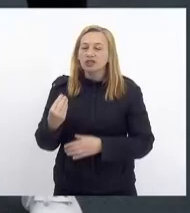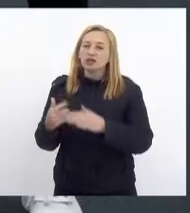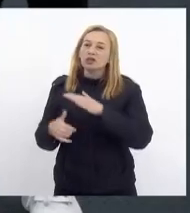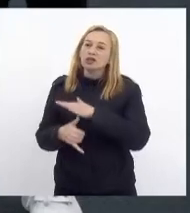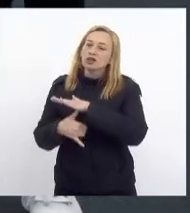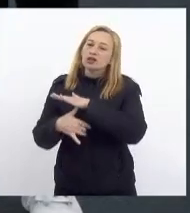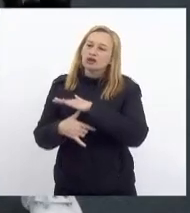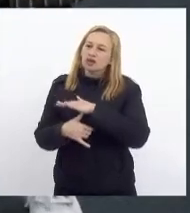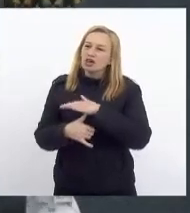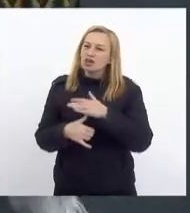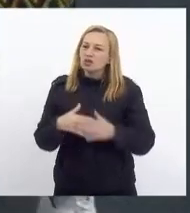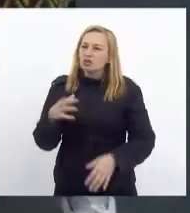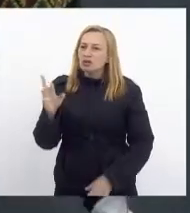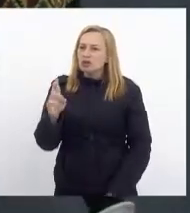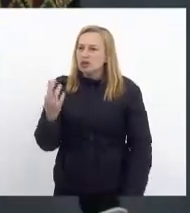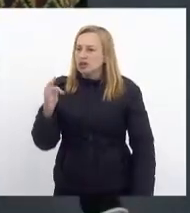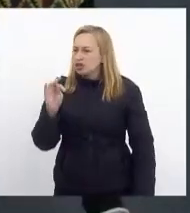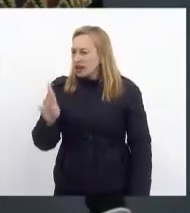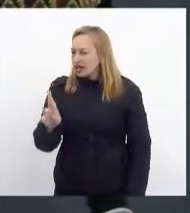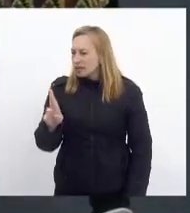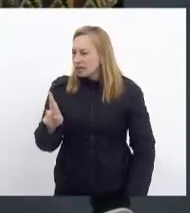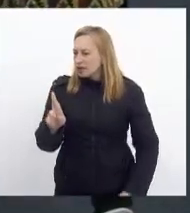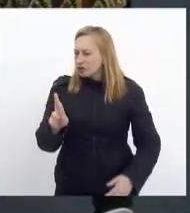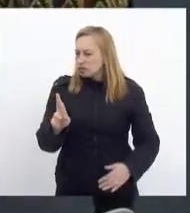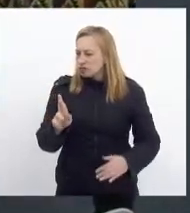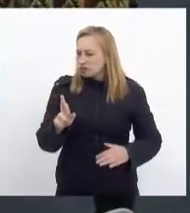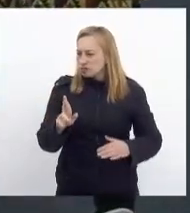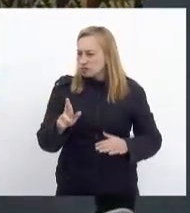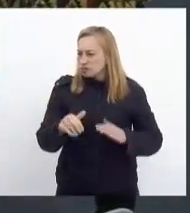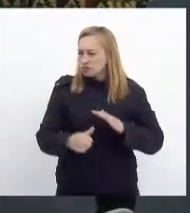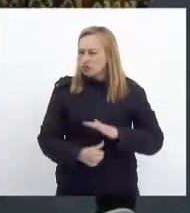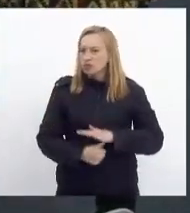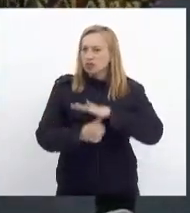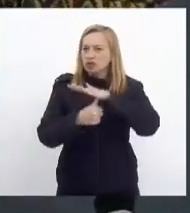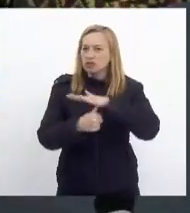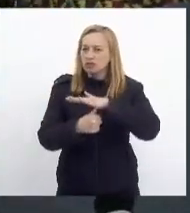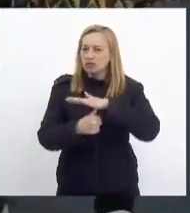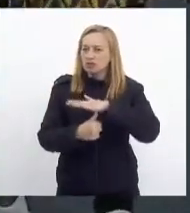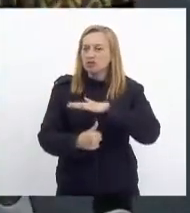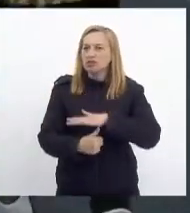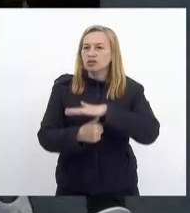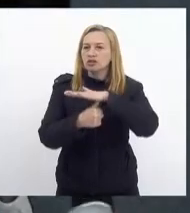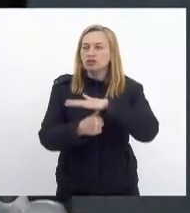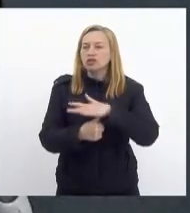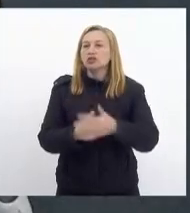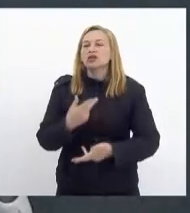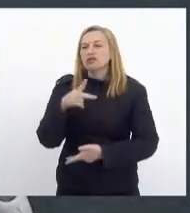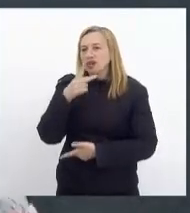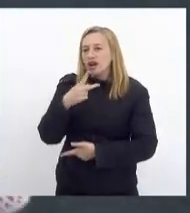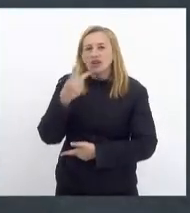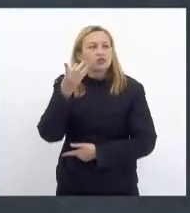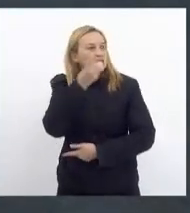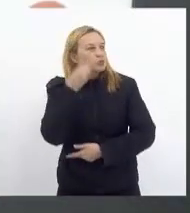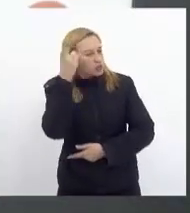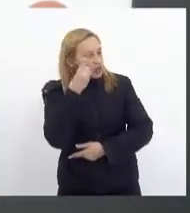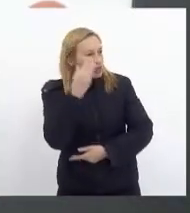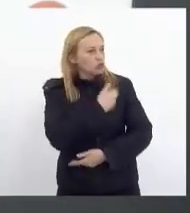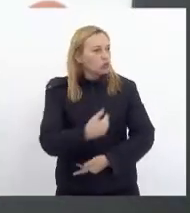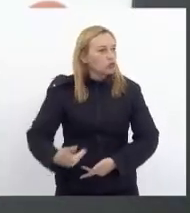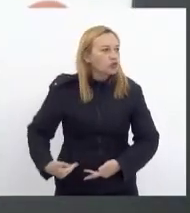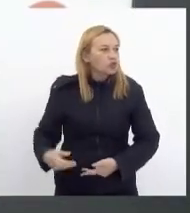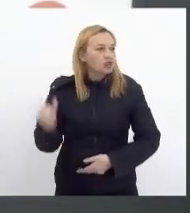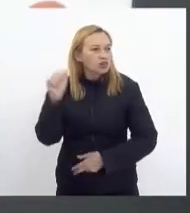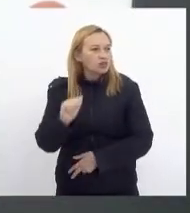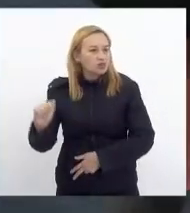UENF, Raul Palacios, falar, na verdade, de um tema que ele tem tratado aqui constantemente com deputados, com governo, que é a